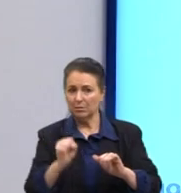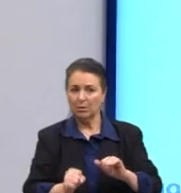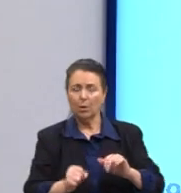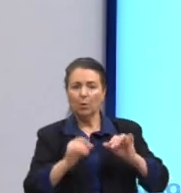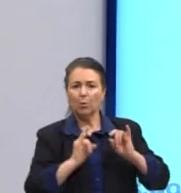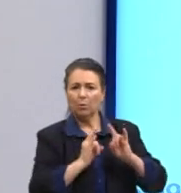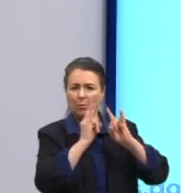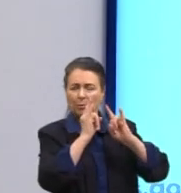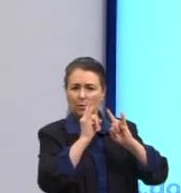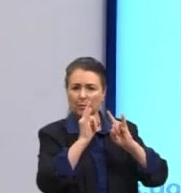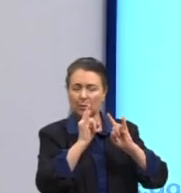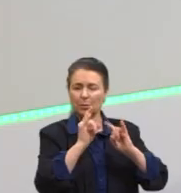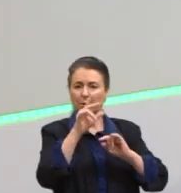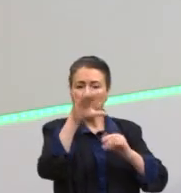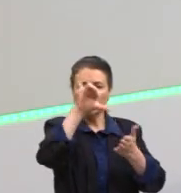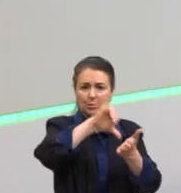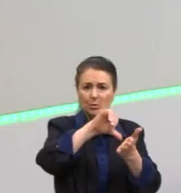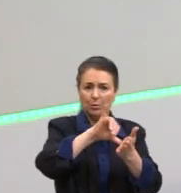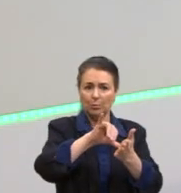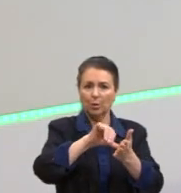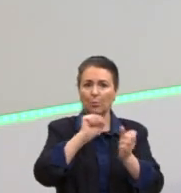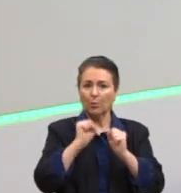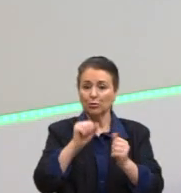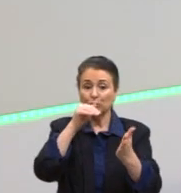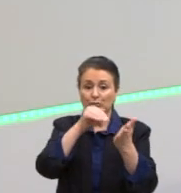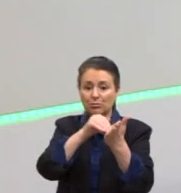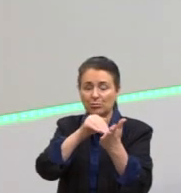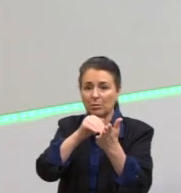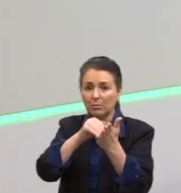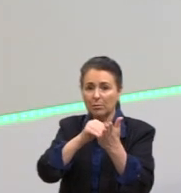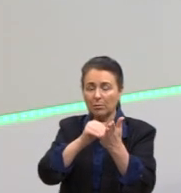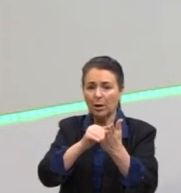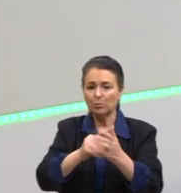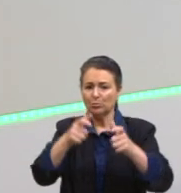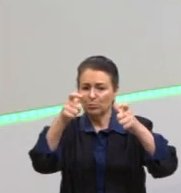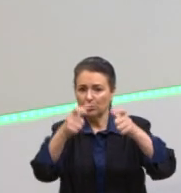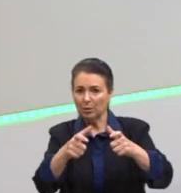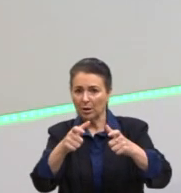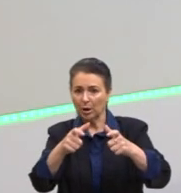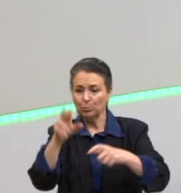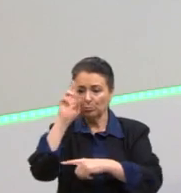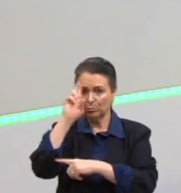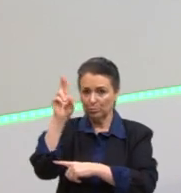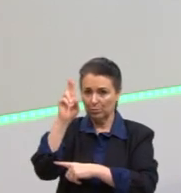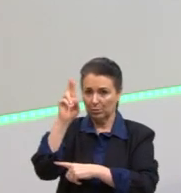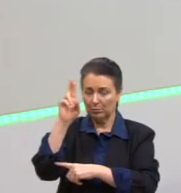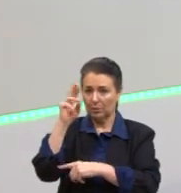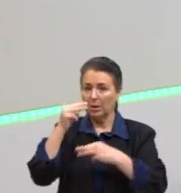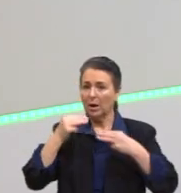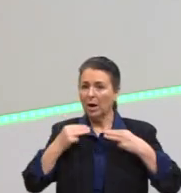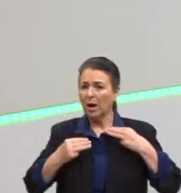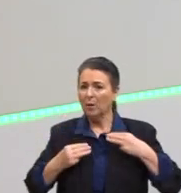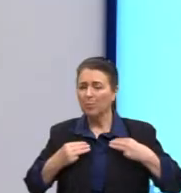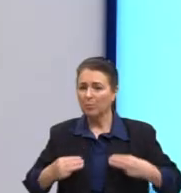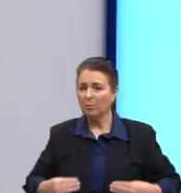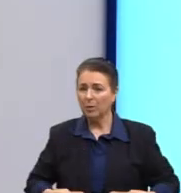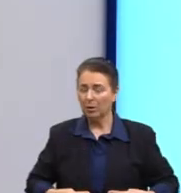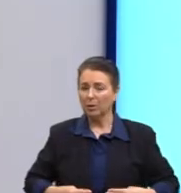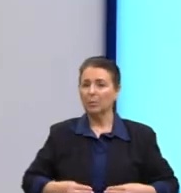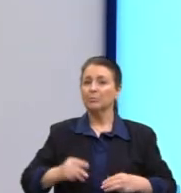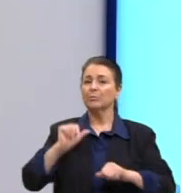ocupa o centro. Você pode chamá-lo, se quiser, de alojamento do inspetor. A moral reformada, a saúde